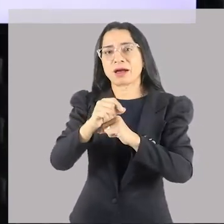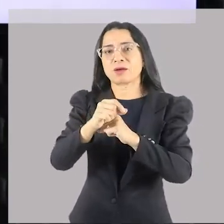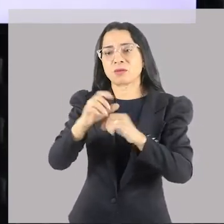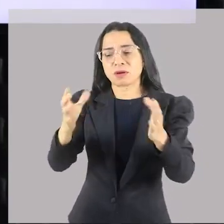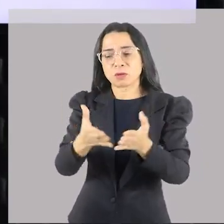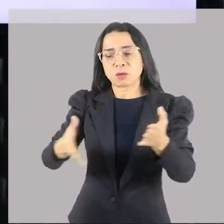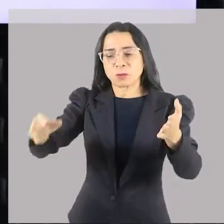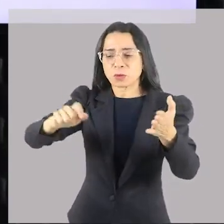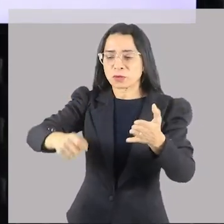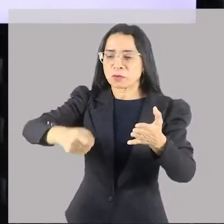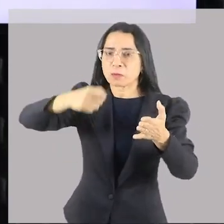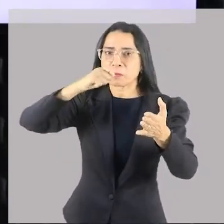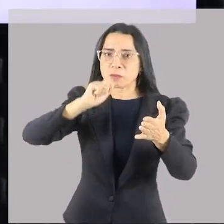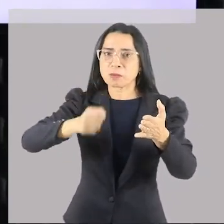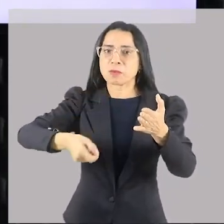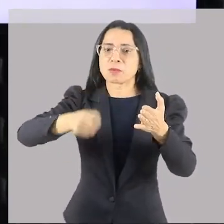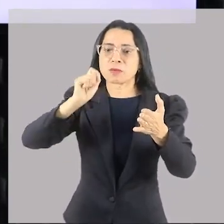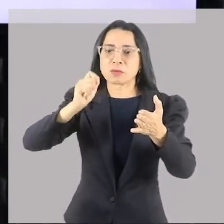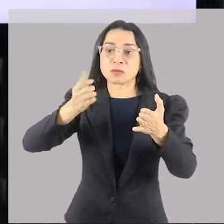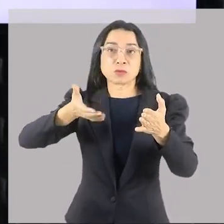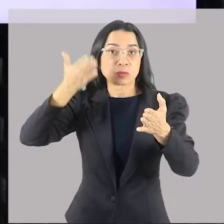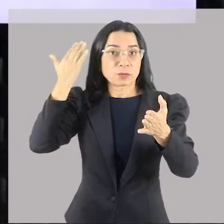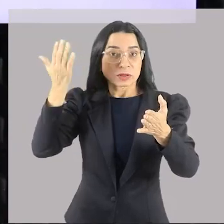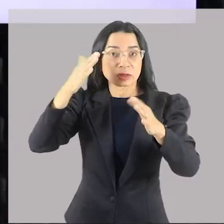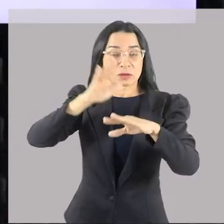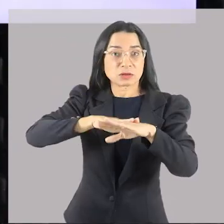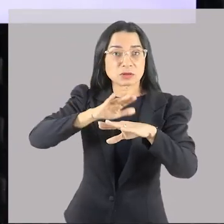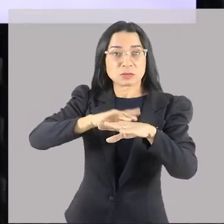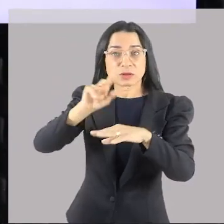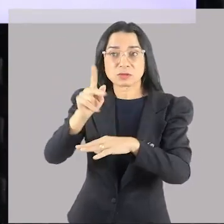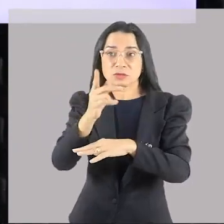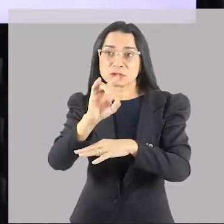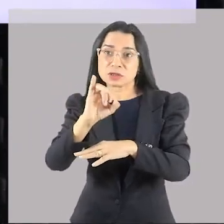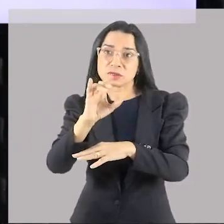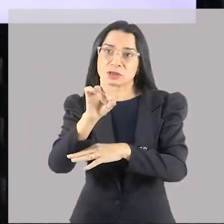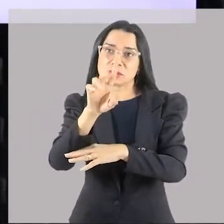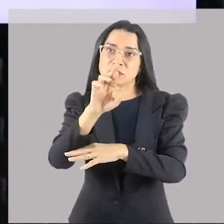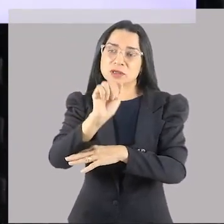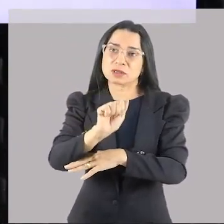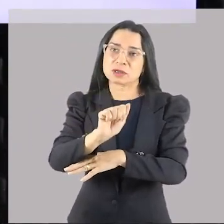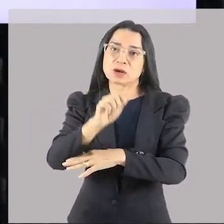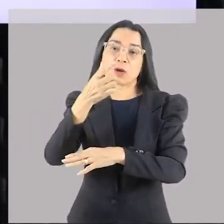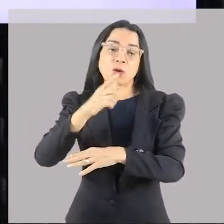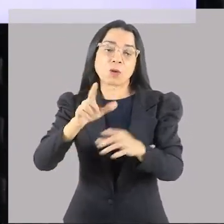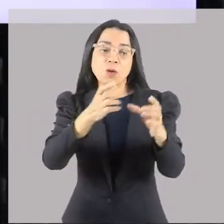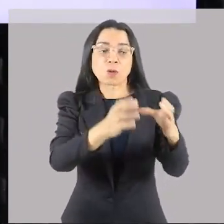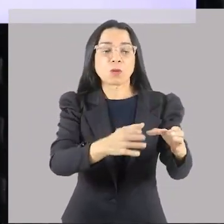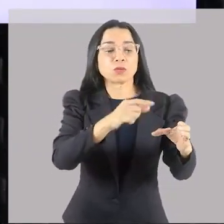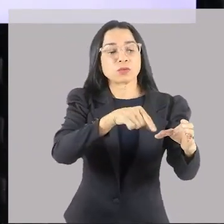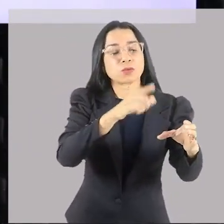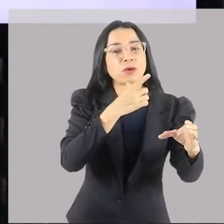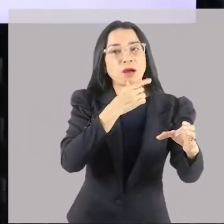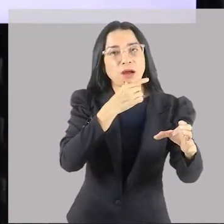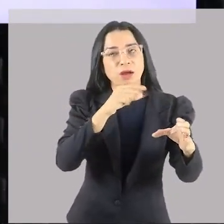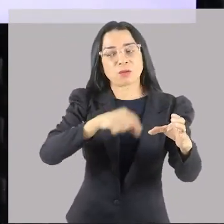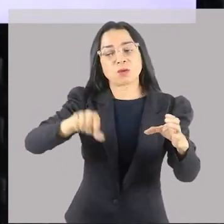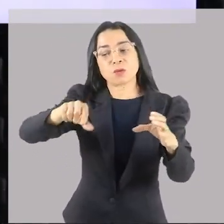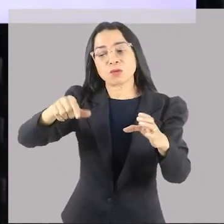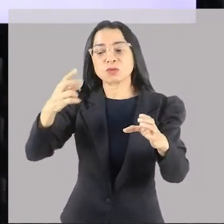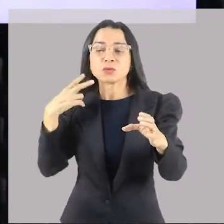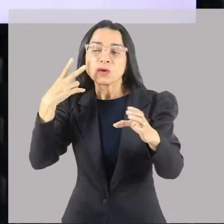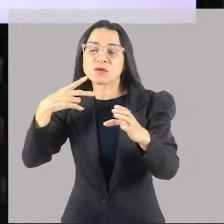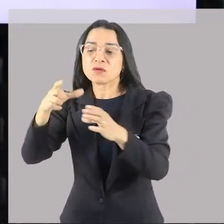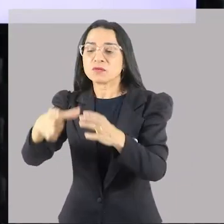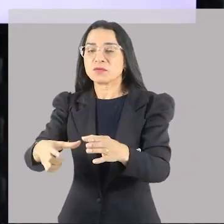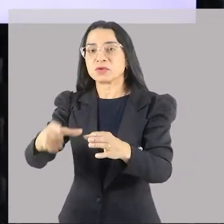na Grécia Antiga era chamado de hidra, ou seja, um vaso para colocar água. O outro era para colocar vinho, o outro era para colocar óleo, um para colocar